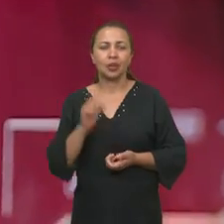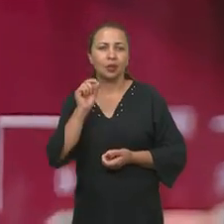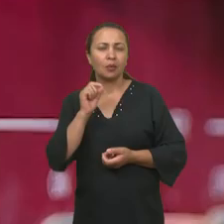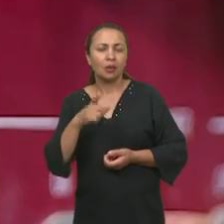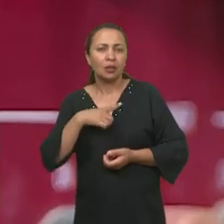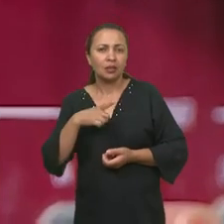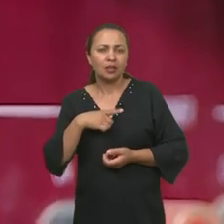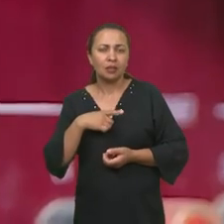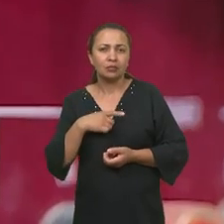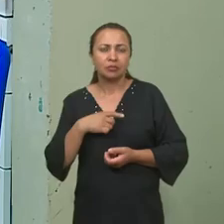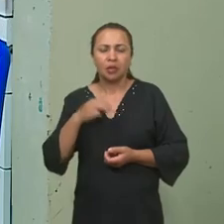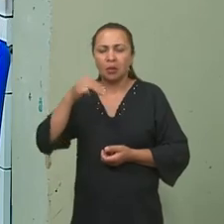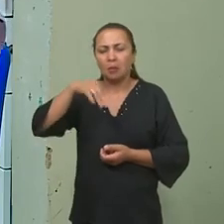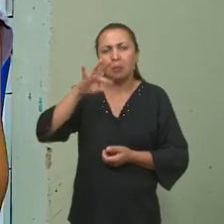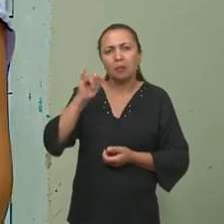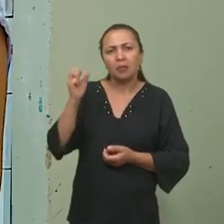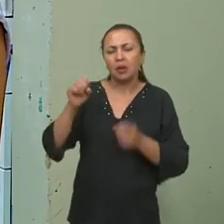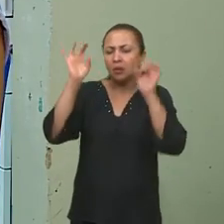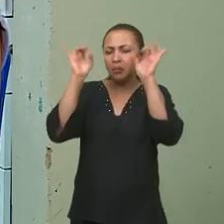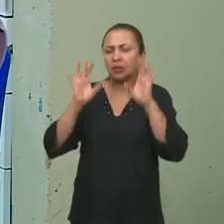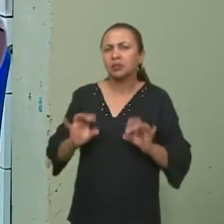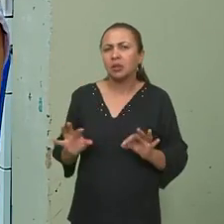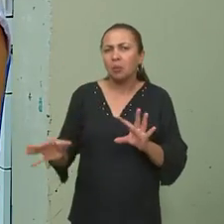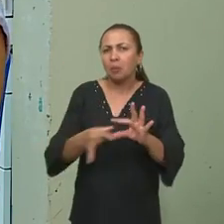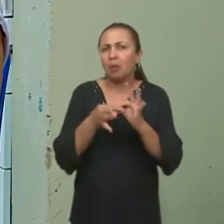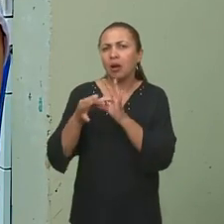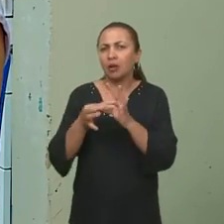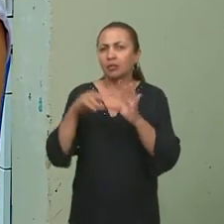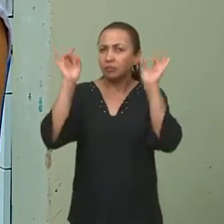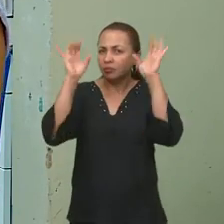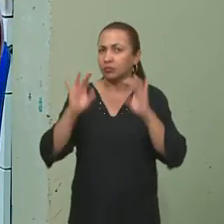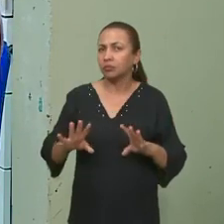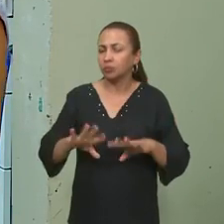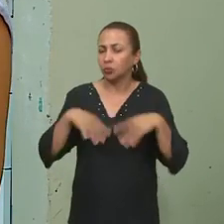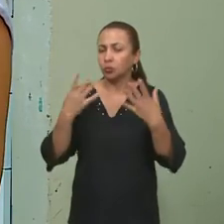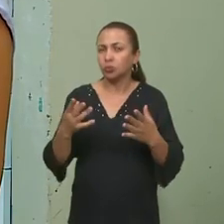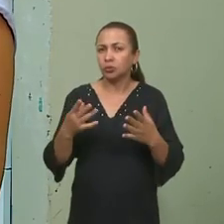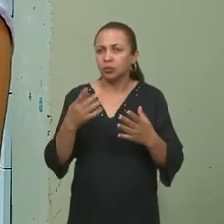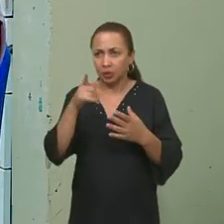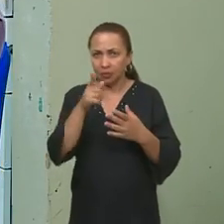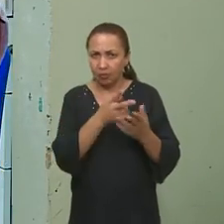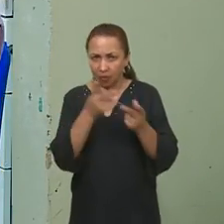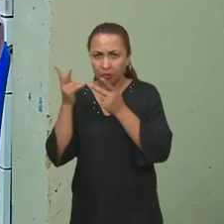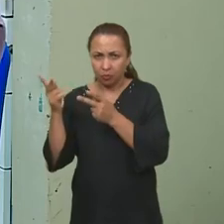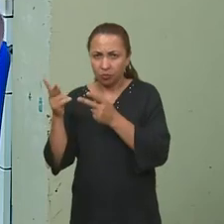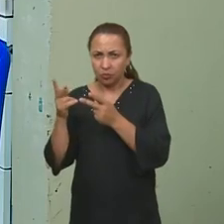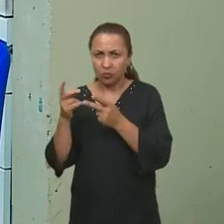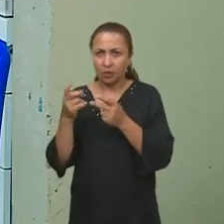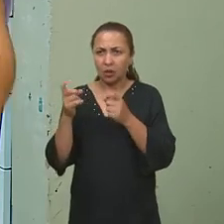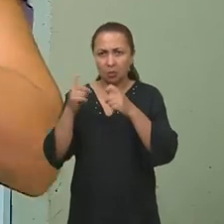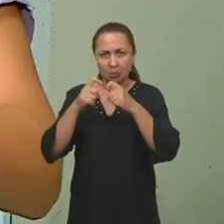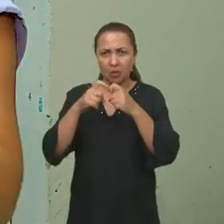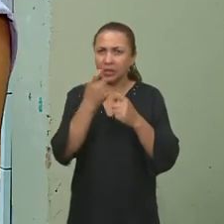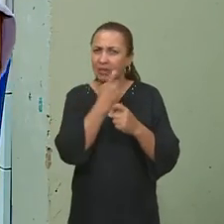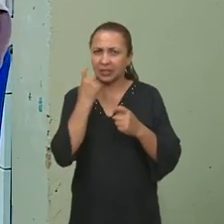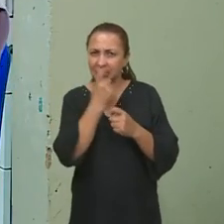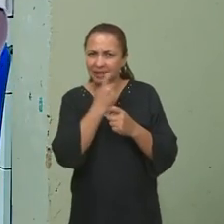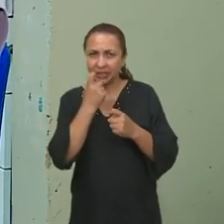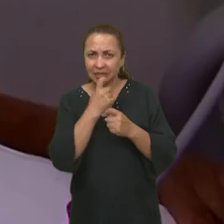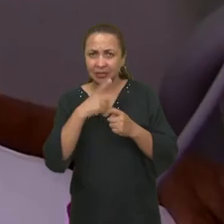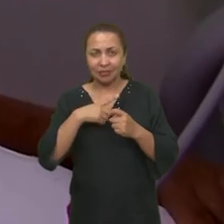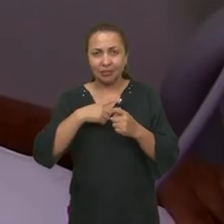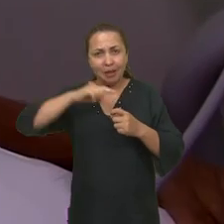O que seria um metal especial? O seria uma liga especial? Quando você vai num dentista, né? O dentista